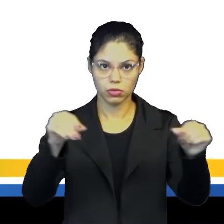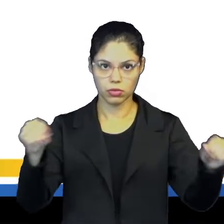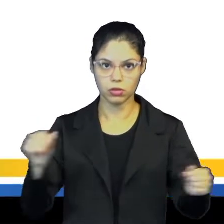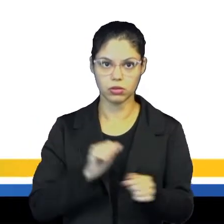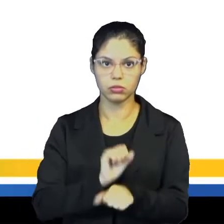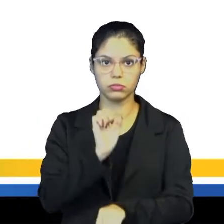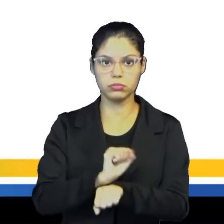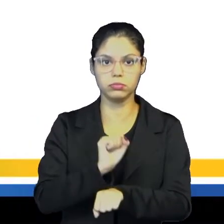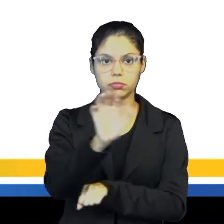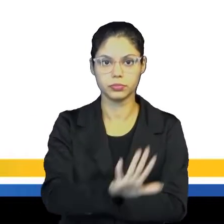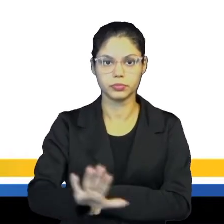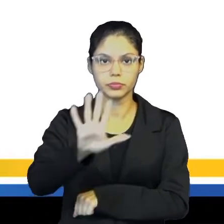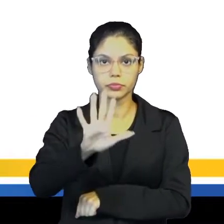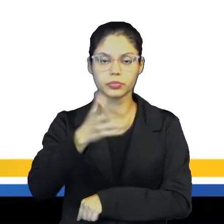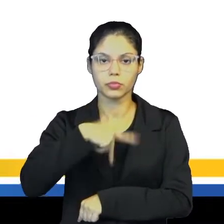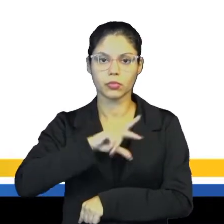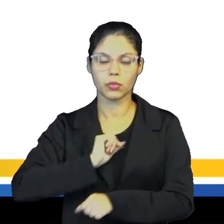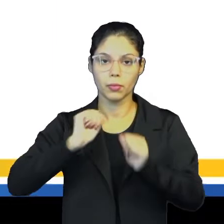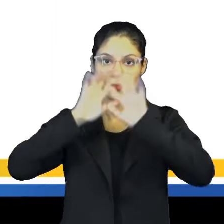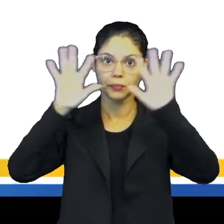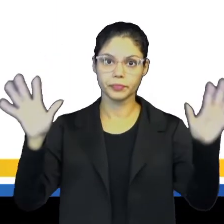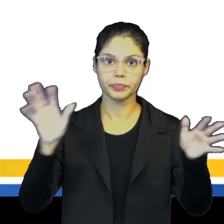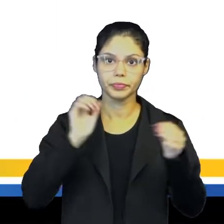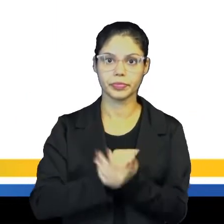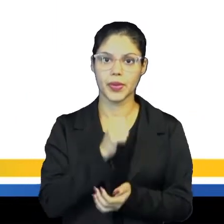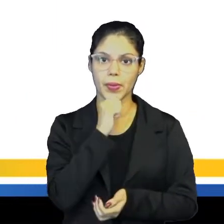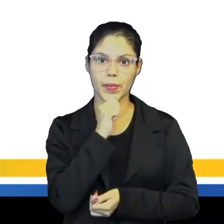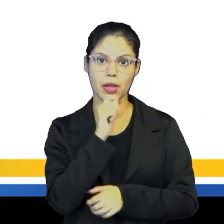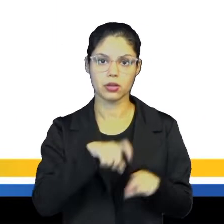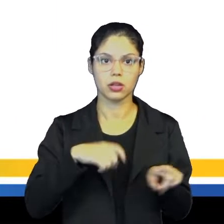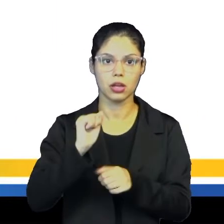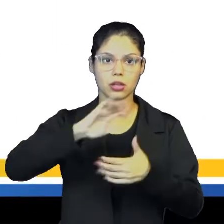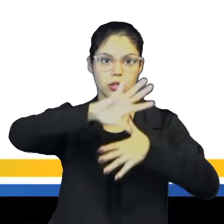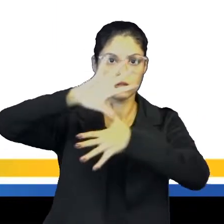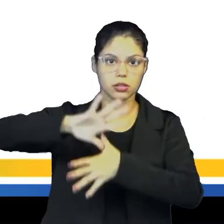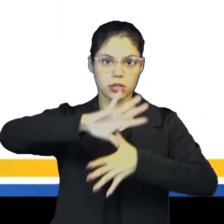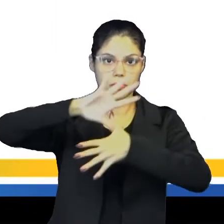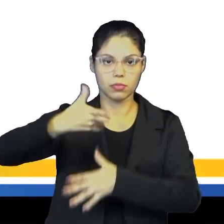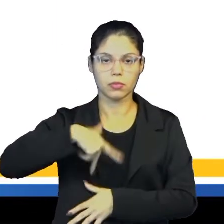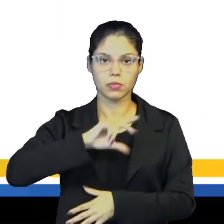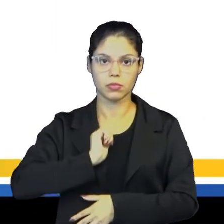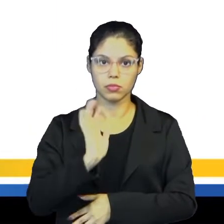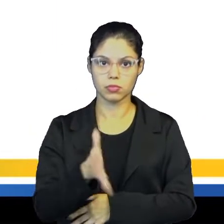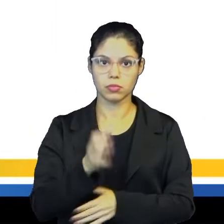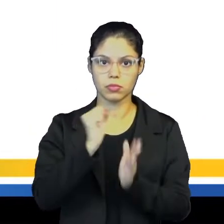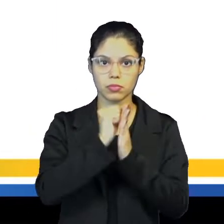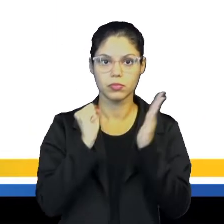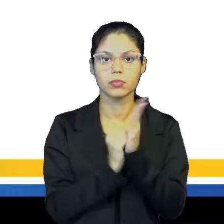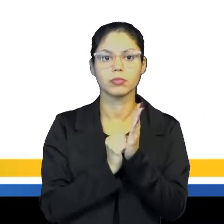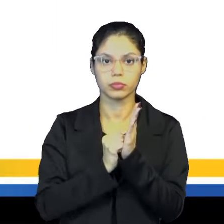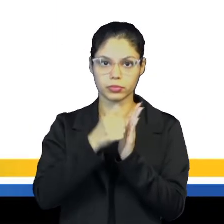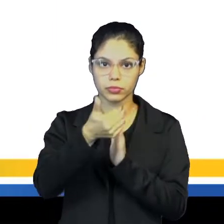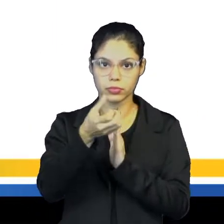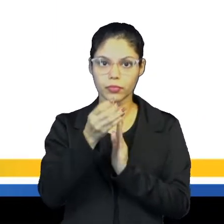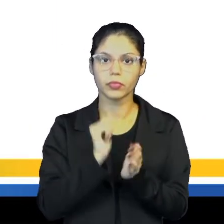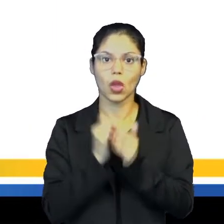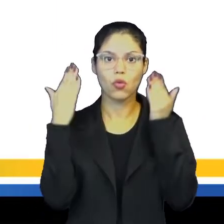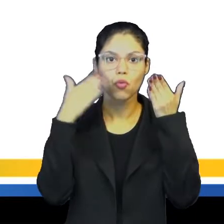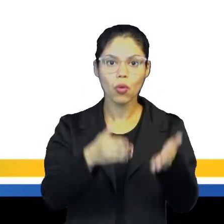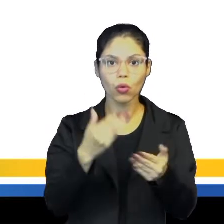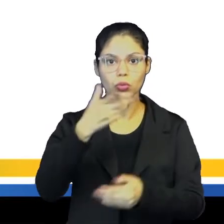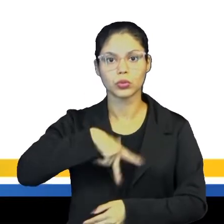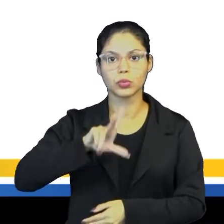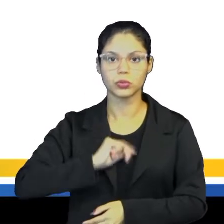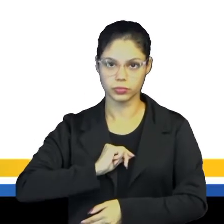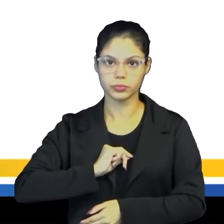O Estado Nacional Português retratou claramente isso na colonização da América Portuguesa, já no século XVI, e o objetivo dos